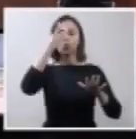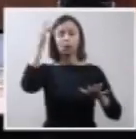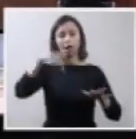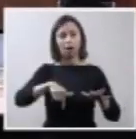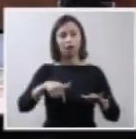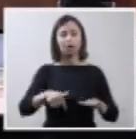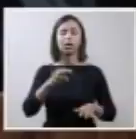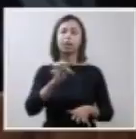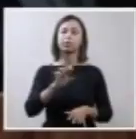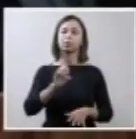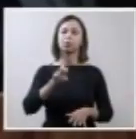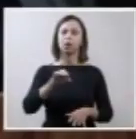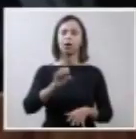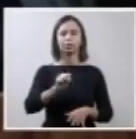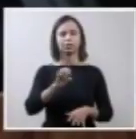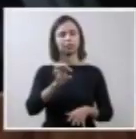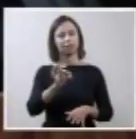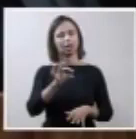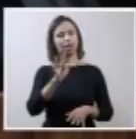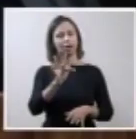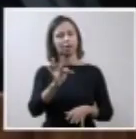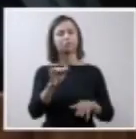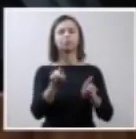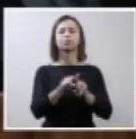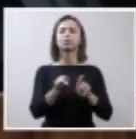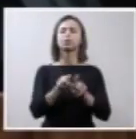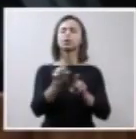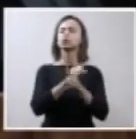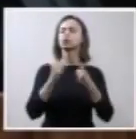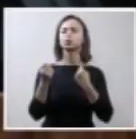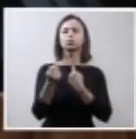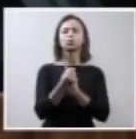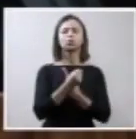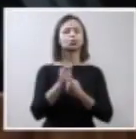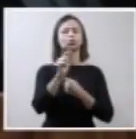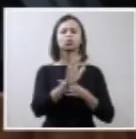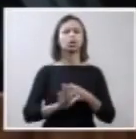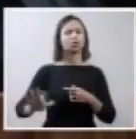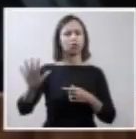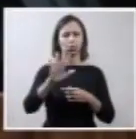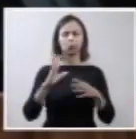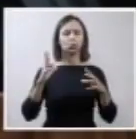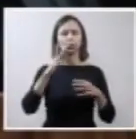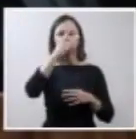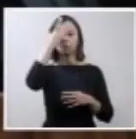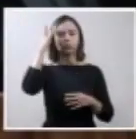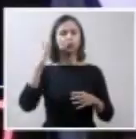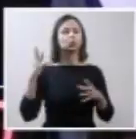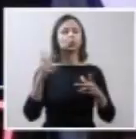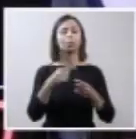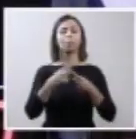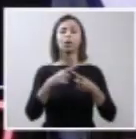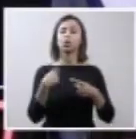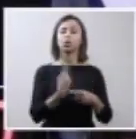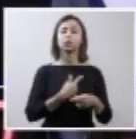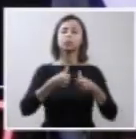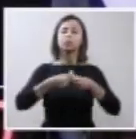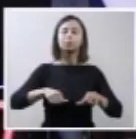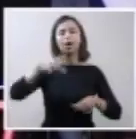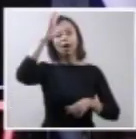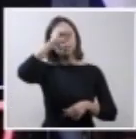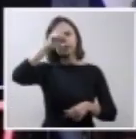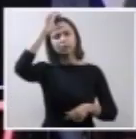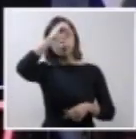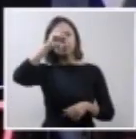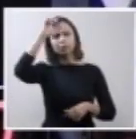e a sociedade de forma geral. É um aprendizado que todos nós estamos